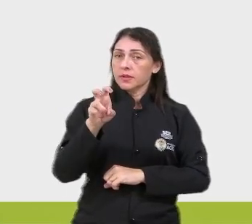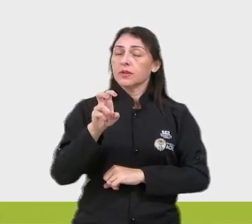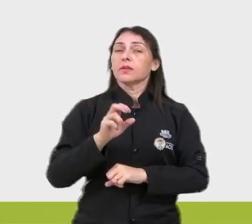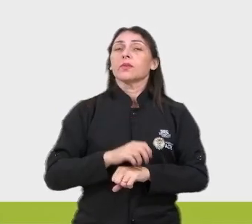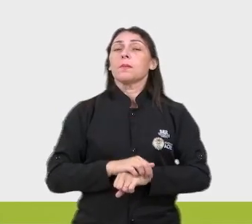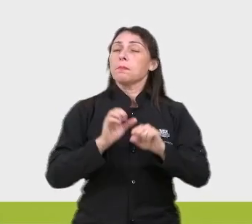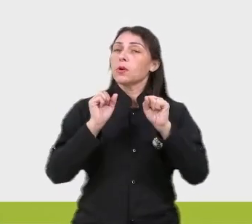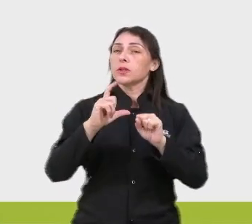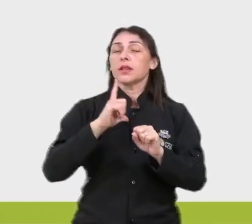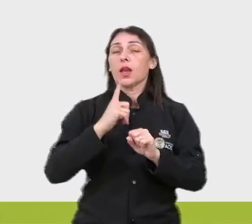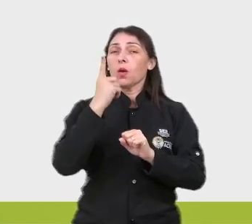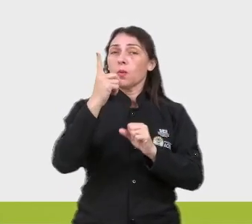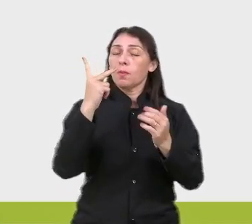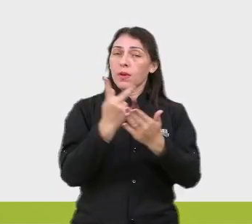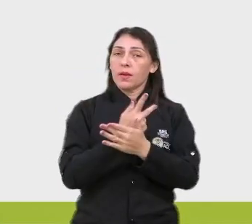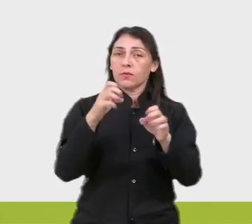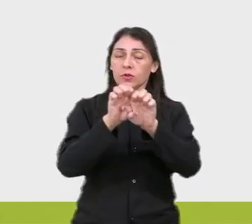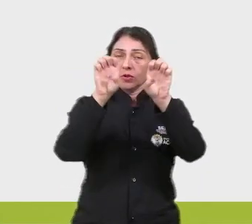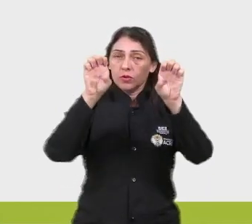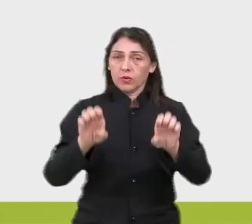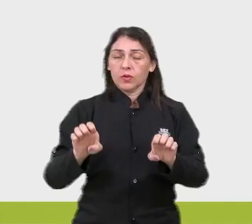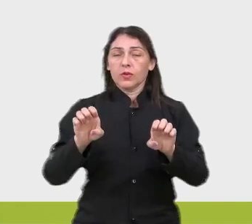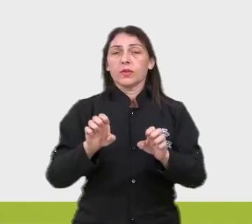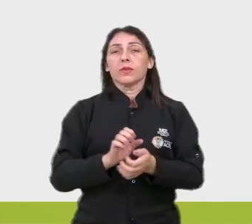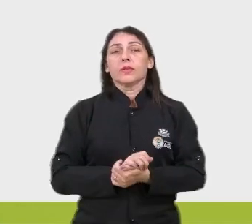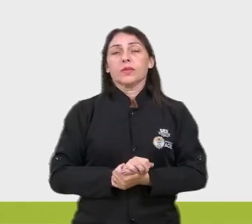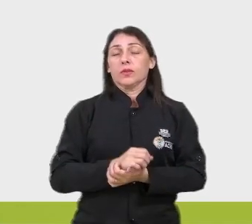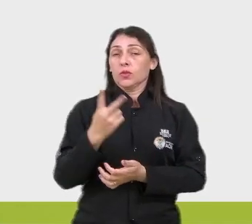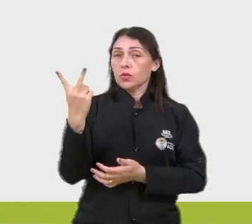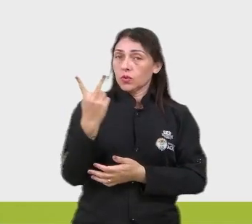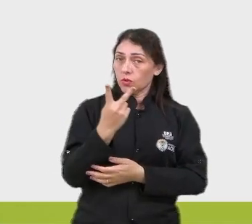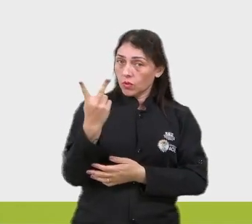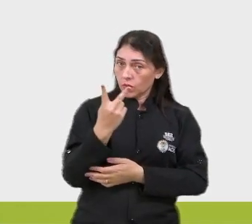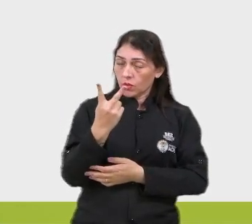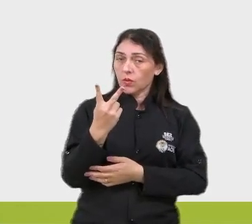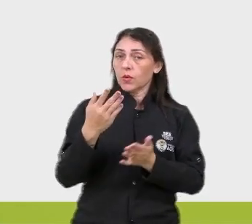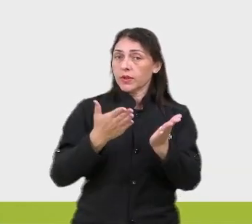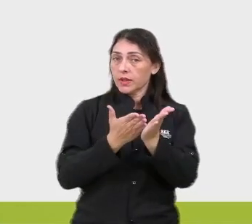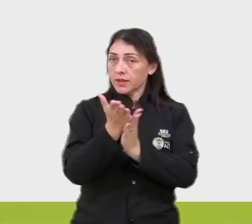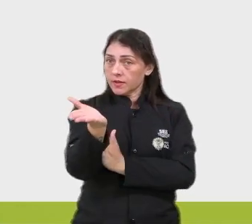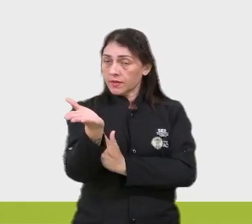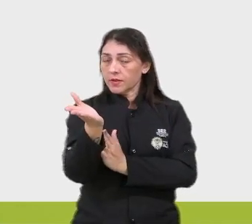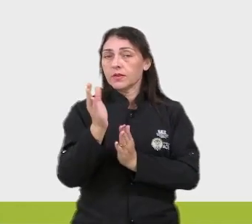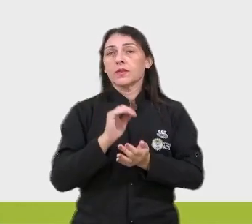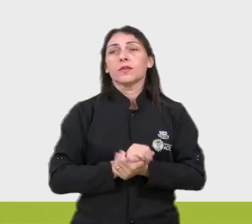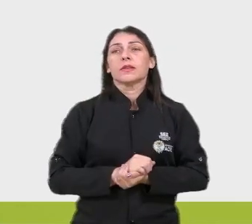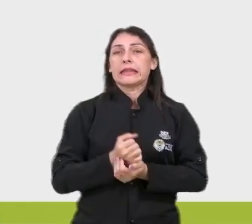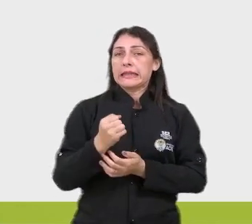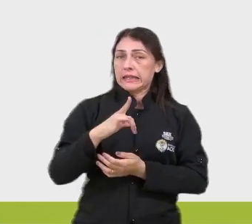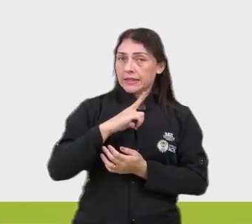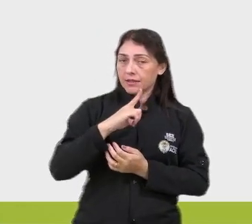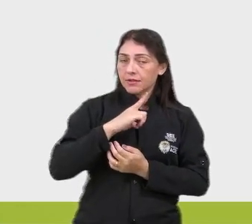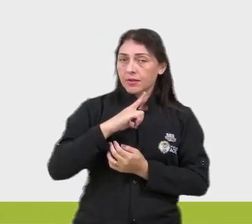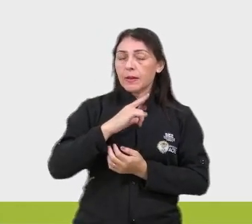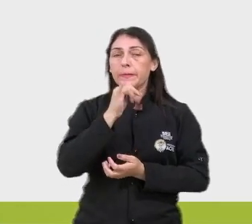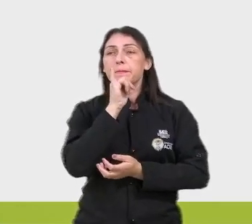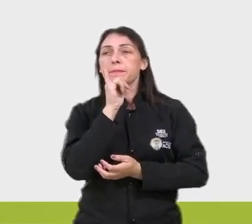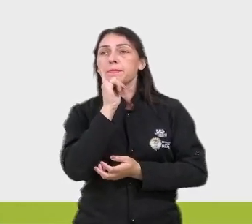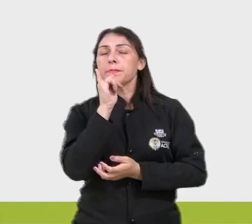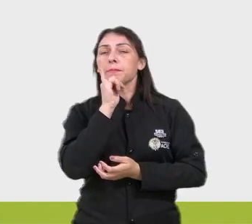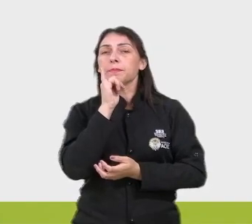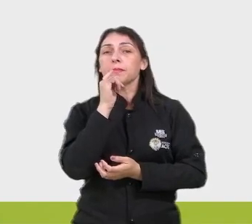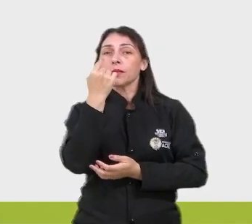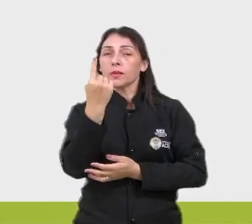máximo, pode ter uma falha de estrutura e, no máximo, dois desvios, tá? Então, se tiver, por exemplo,